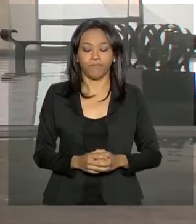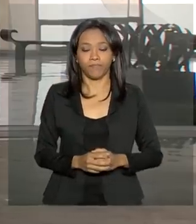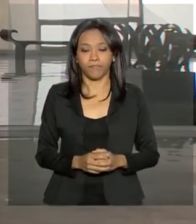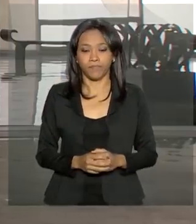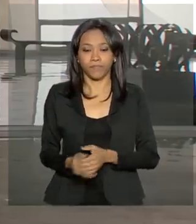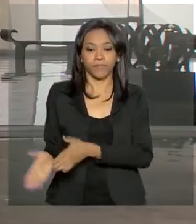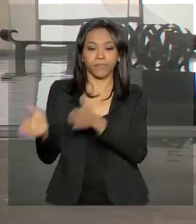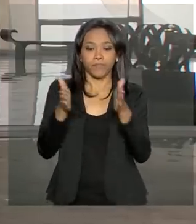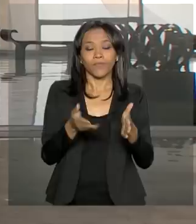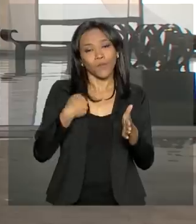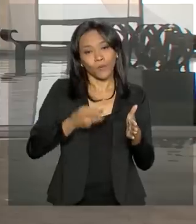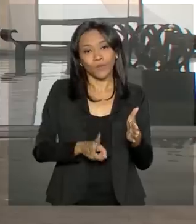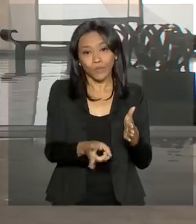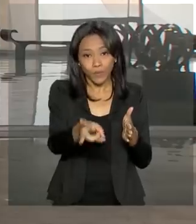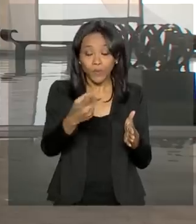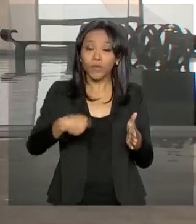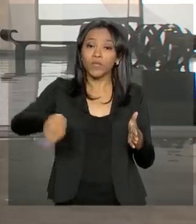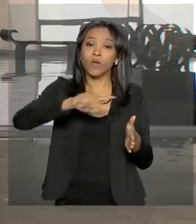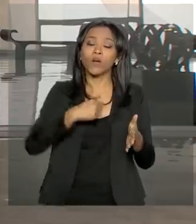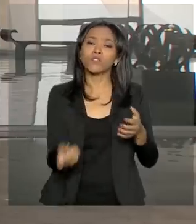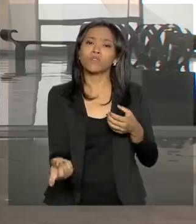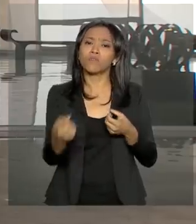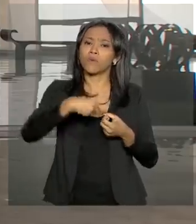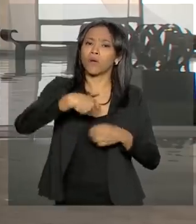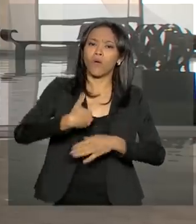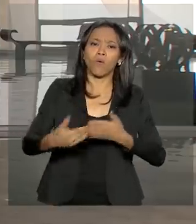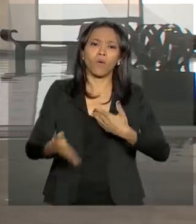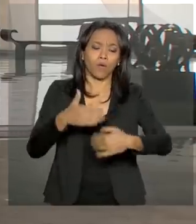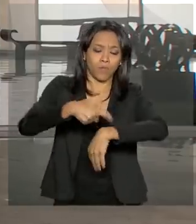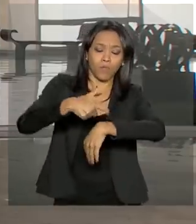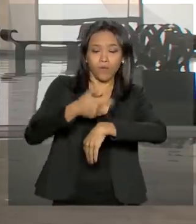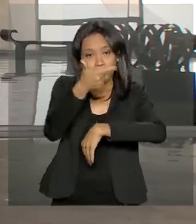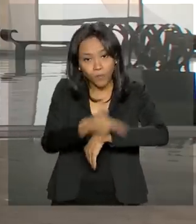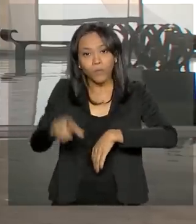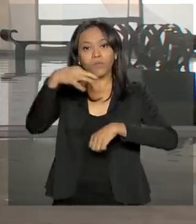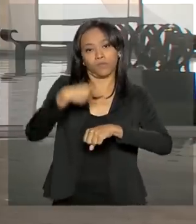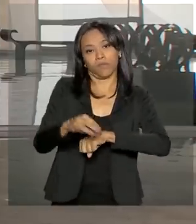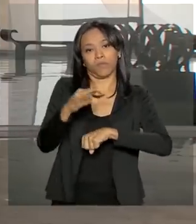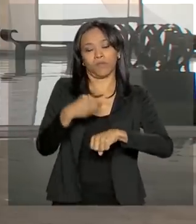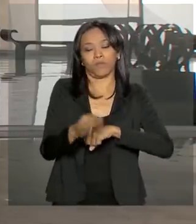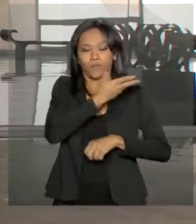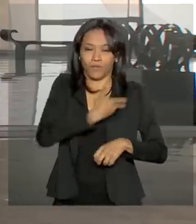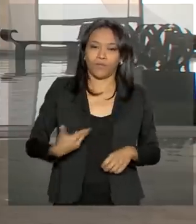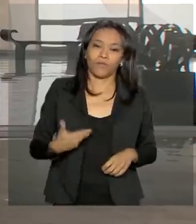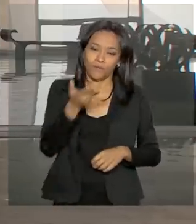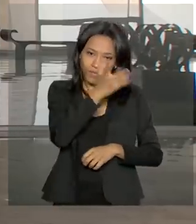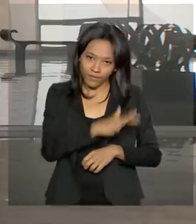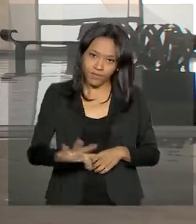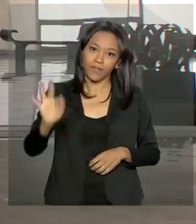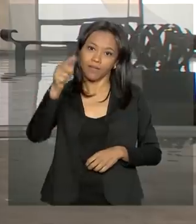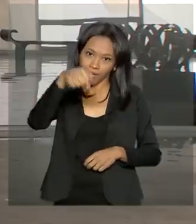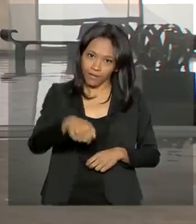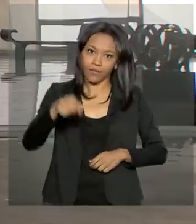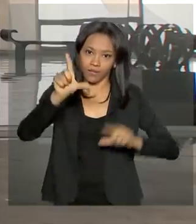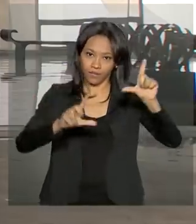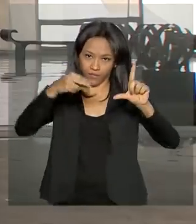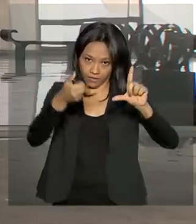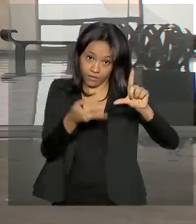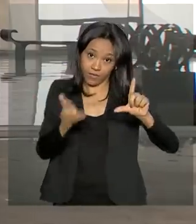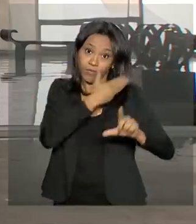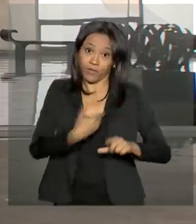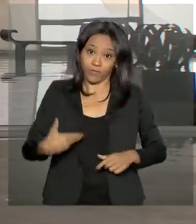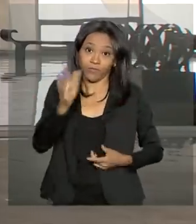Eu continuo por aqui e nós voltamos a qualquer momento com outras informações do Governo Federal aqui na NBR,